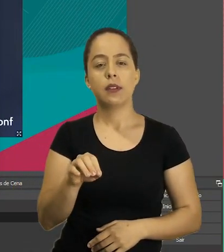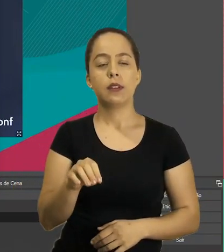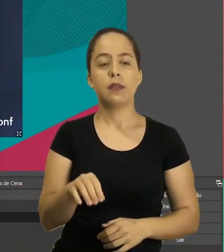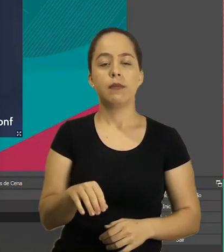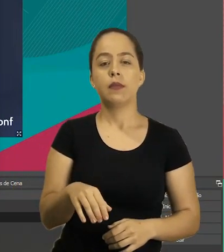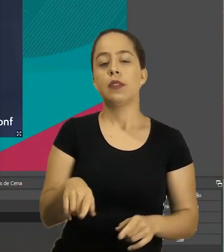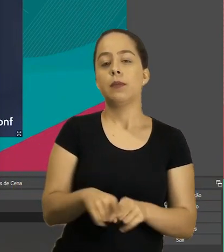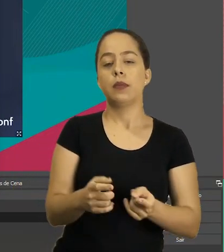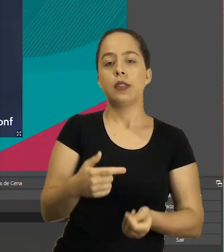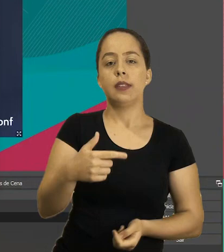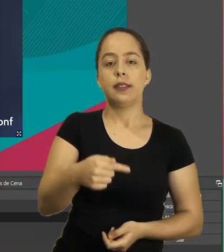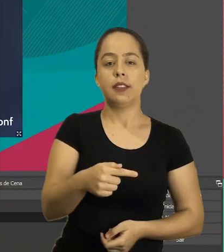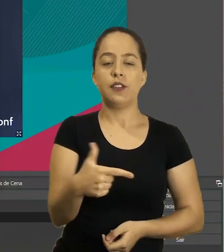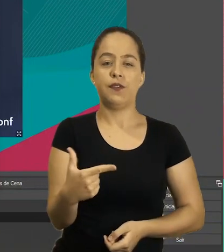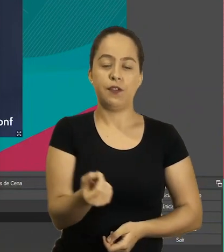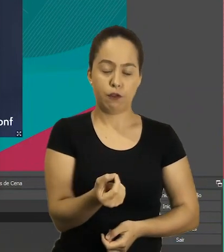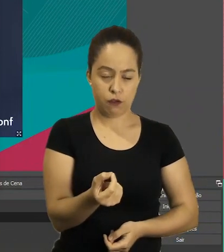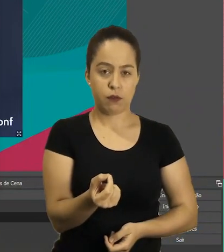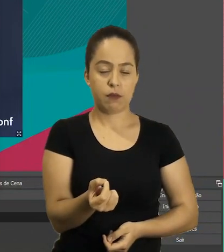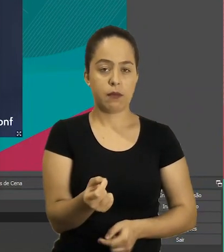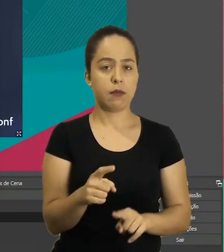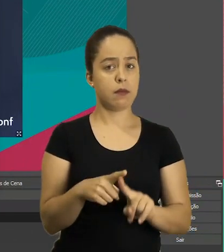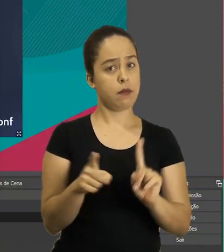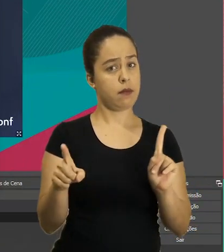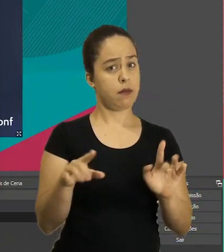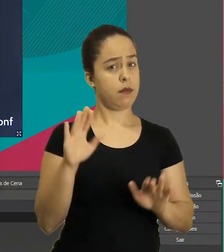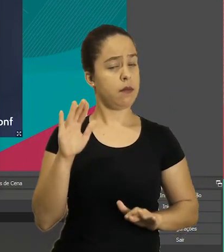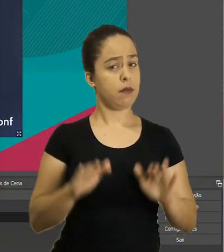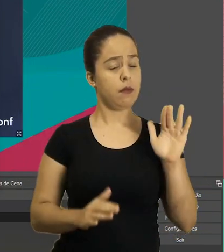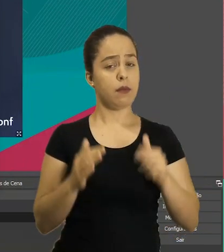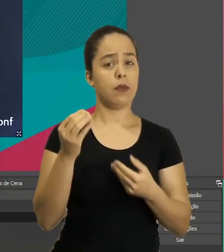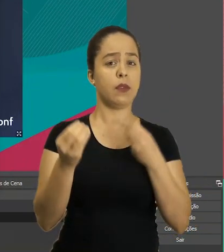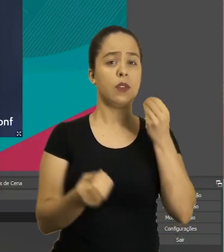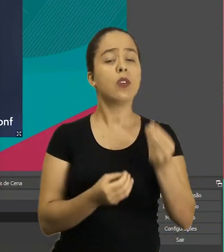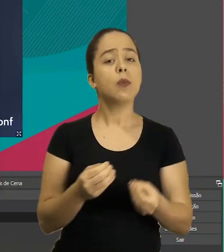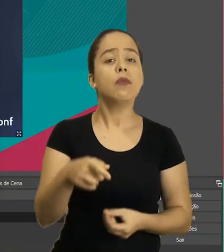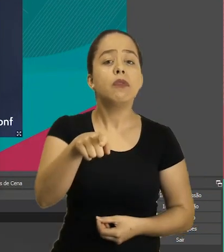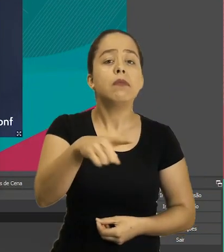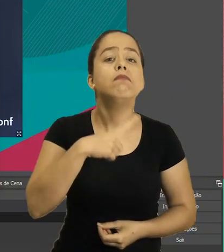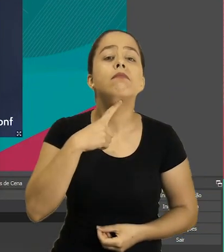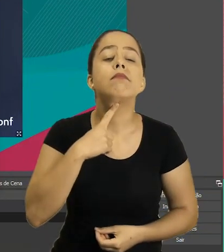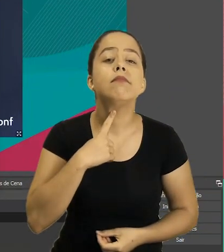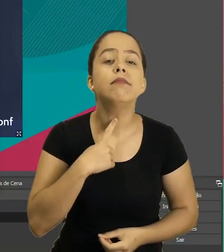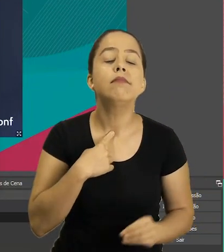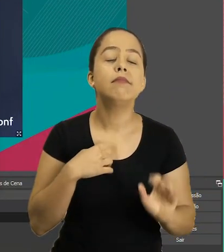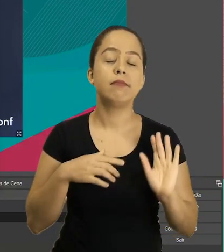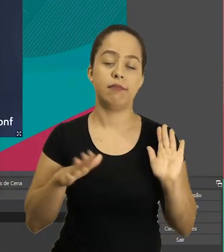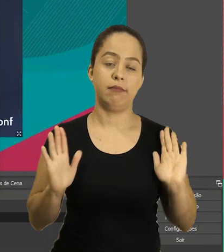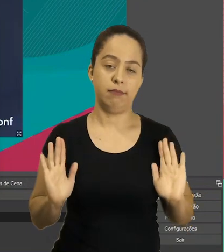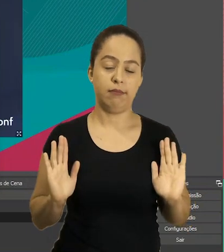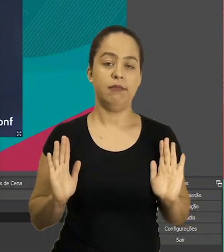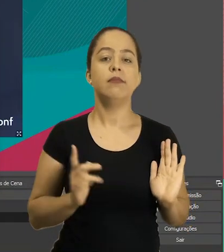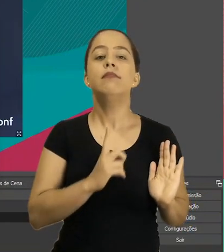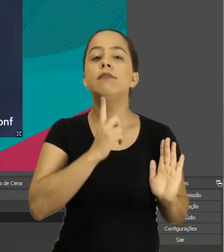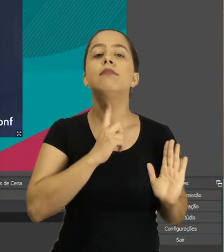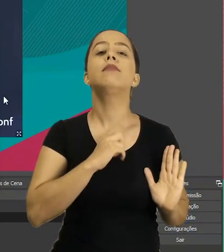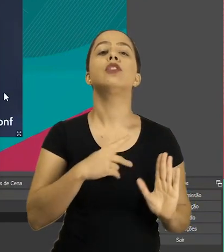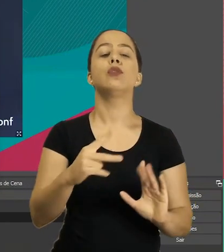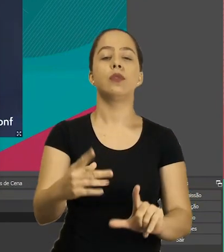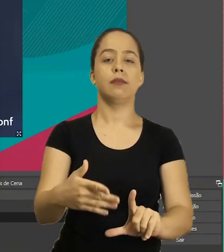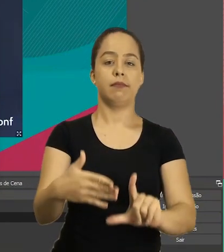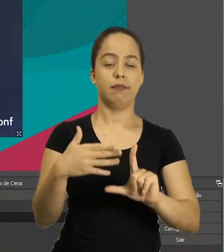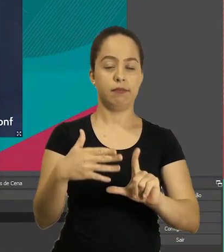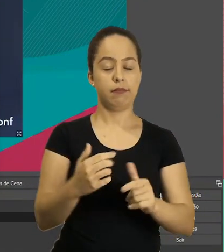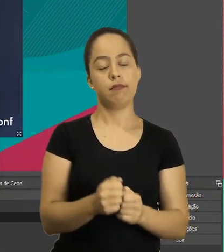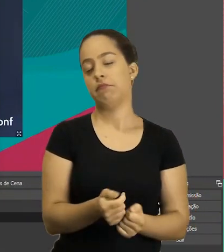1280x720 mas aí vai do que você desejar aí para